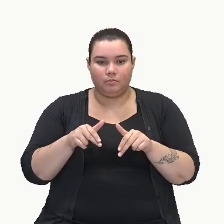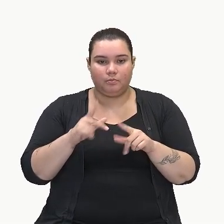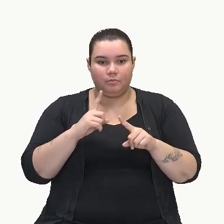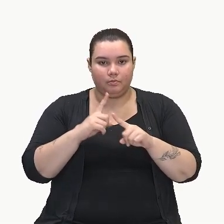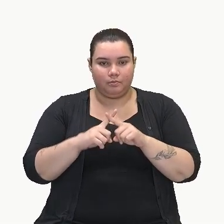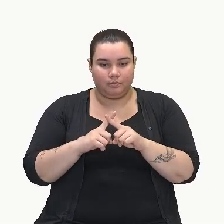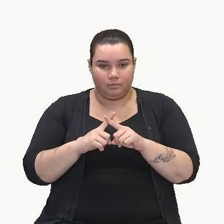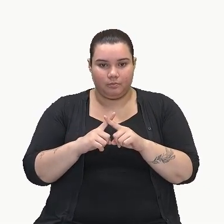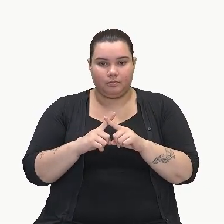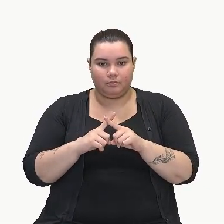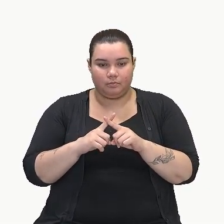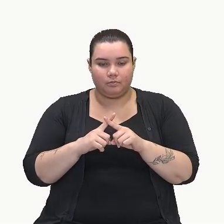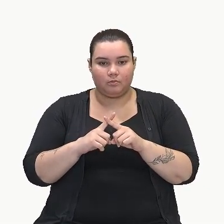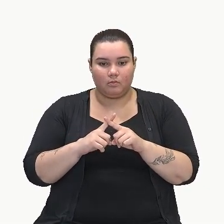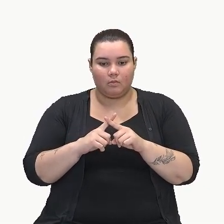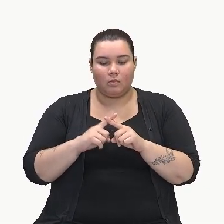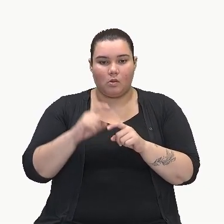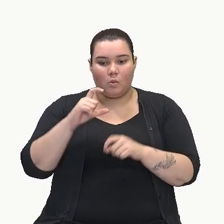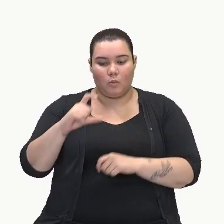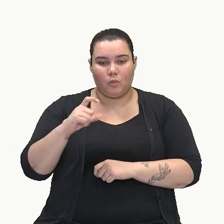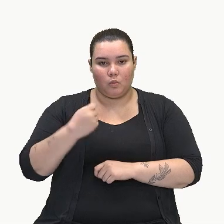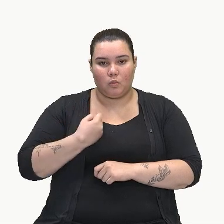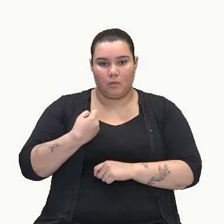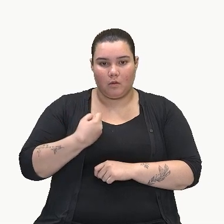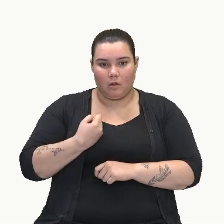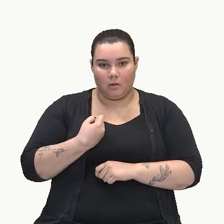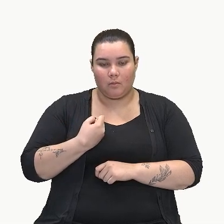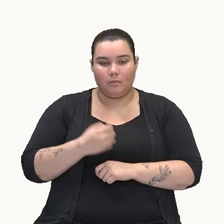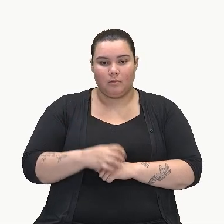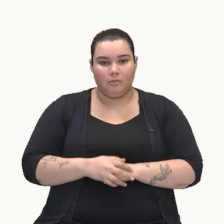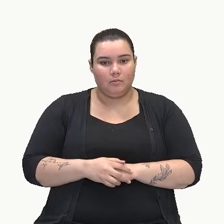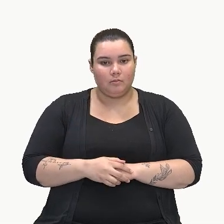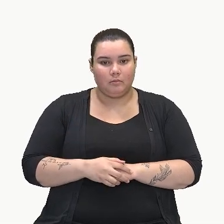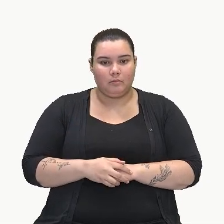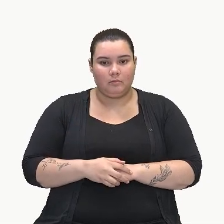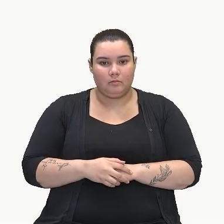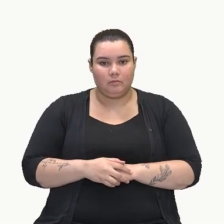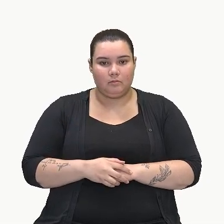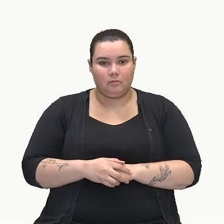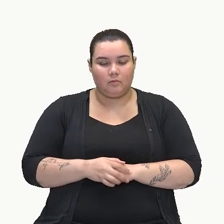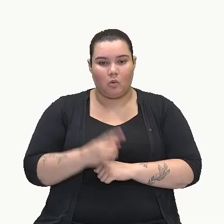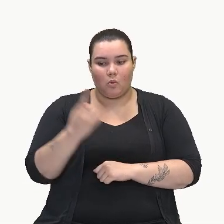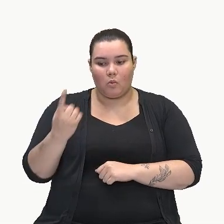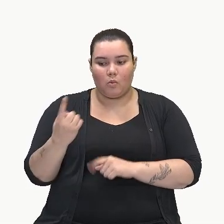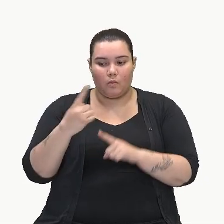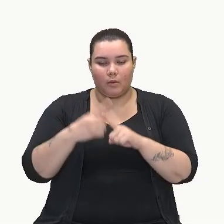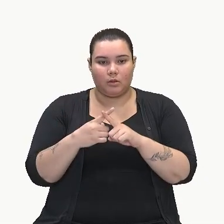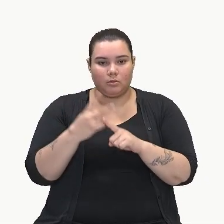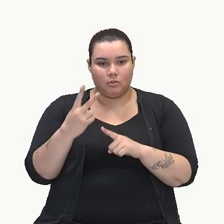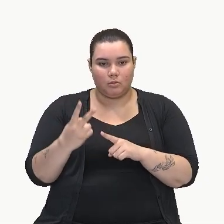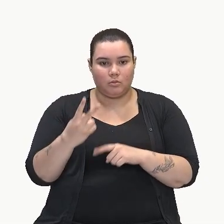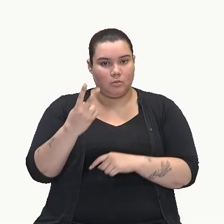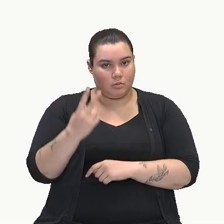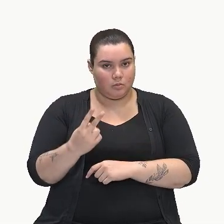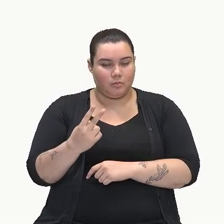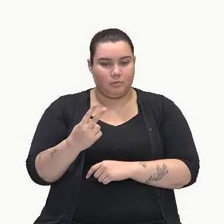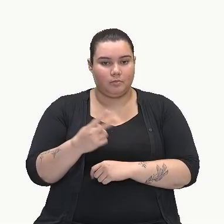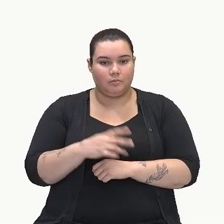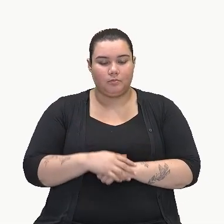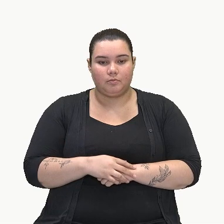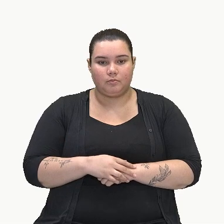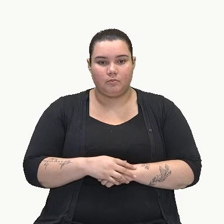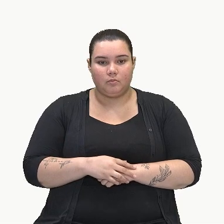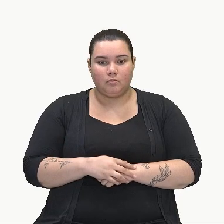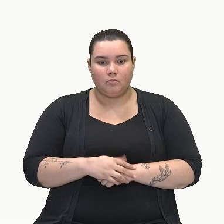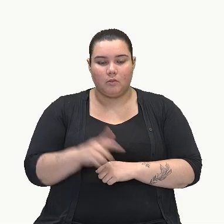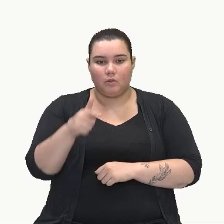-se os coeficientes, tá? 1 vezes 2, 2. A gente